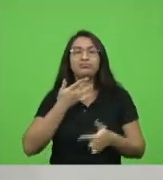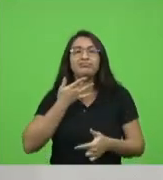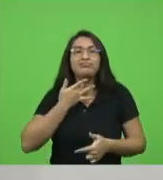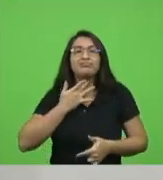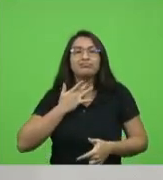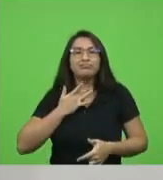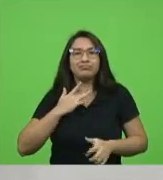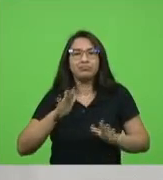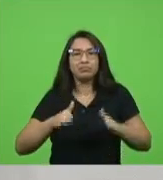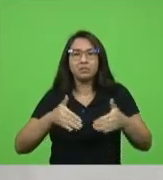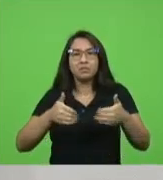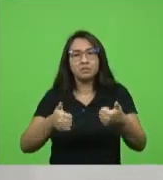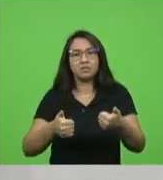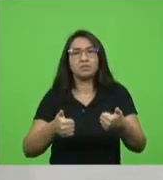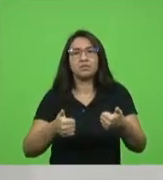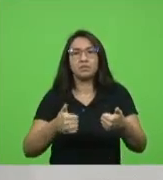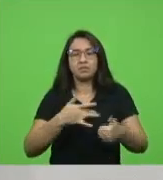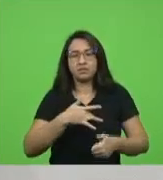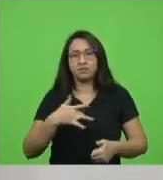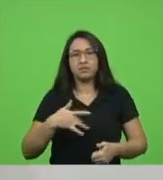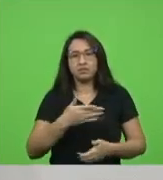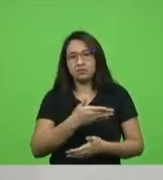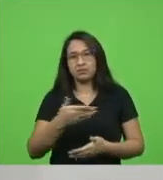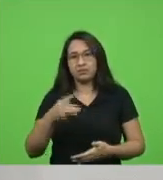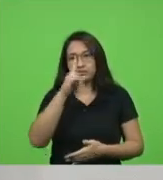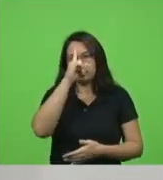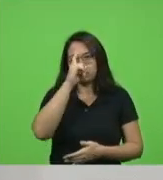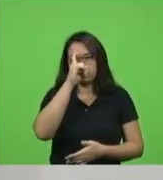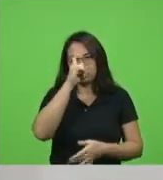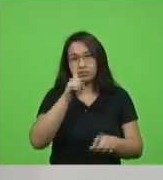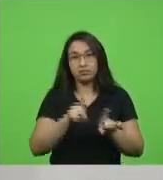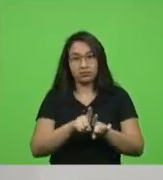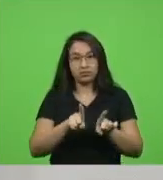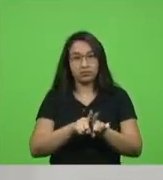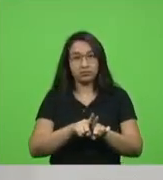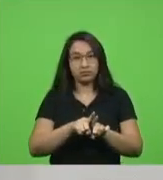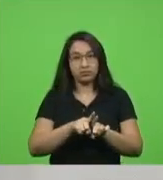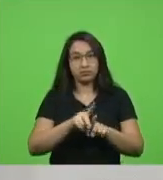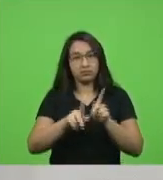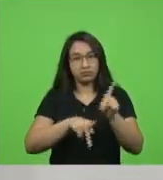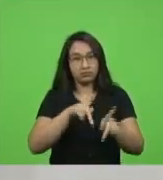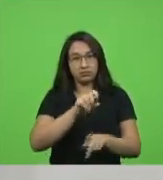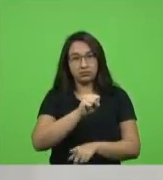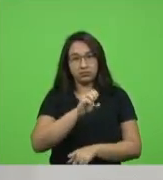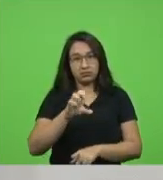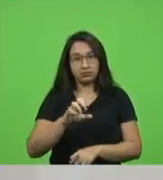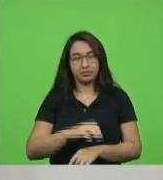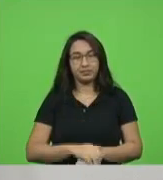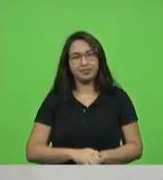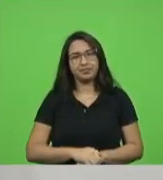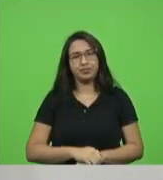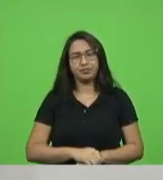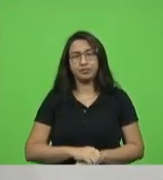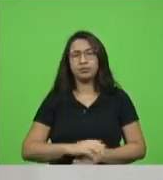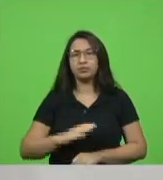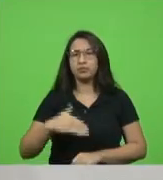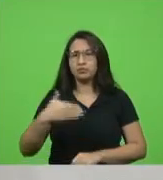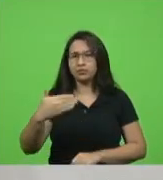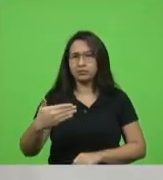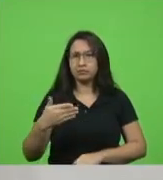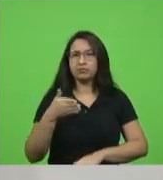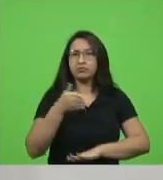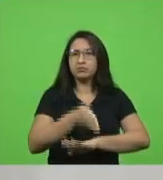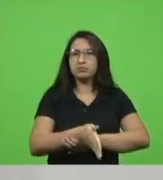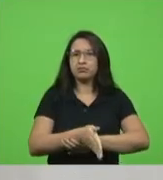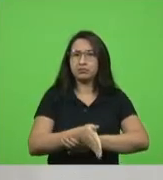a saúde dos hospitais e dos catarinenses na sequência fomos ao município de Gaspar